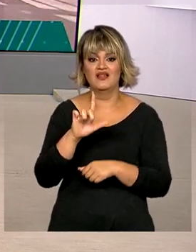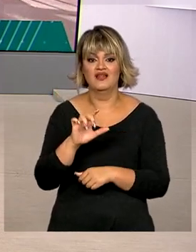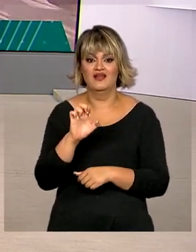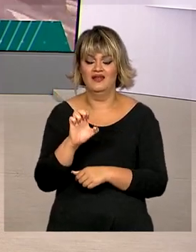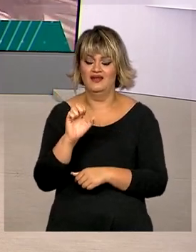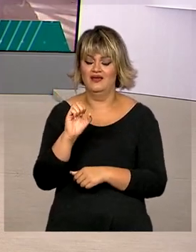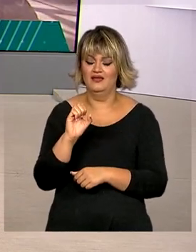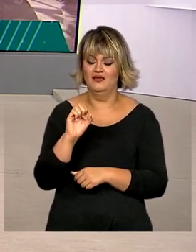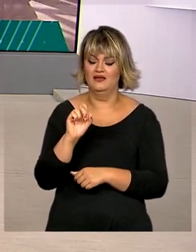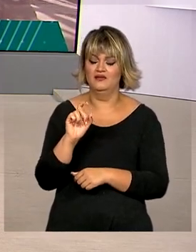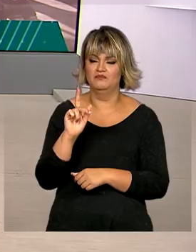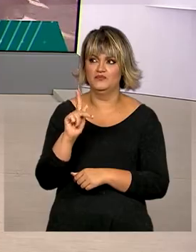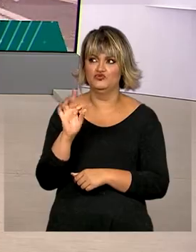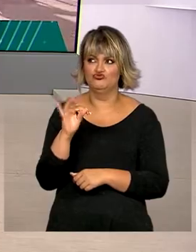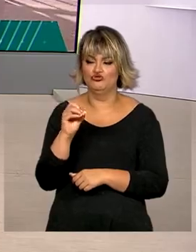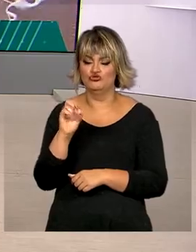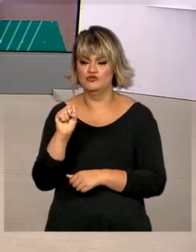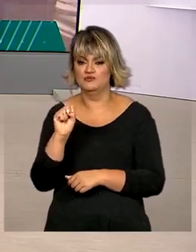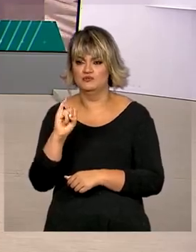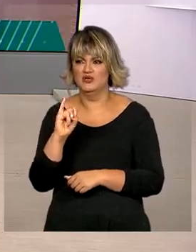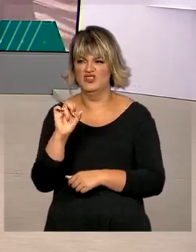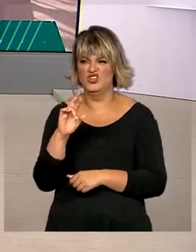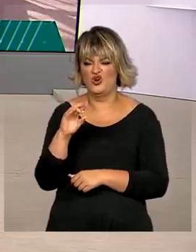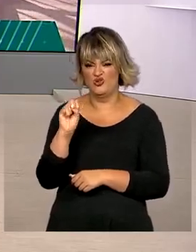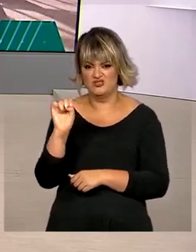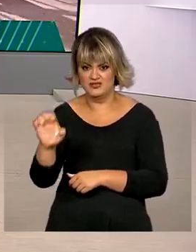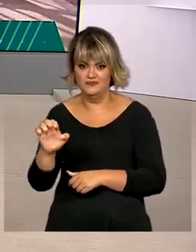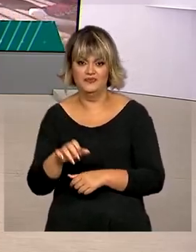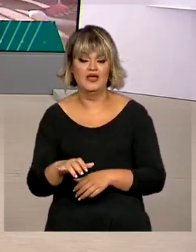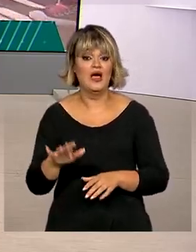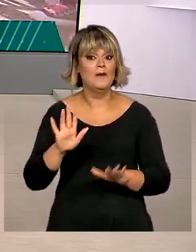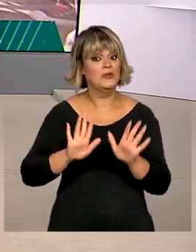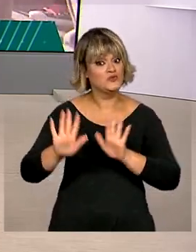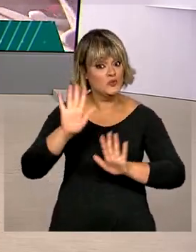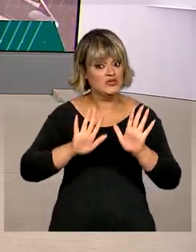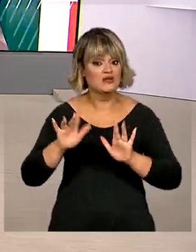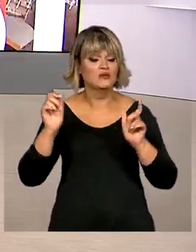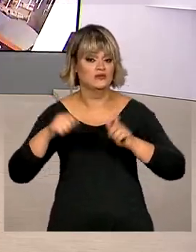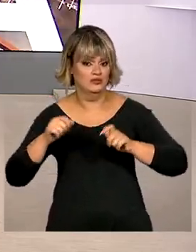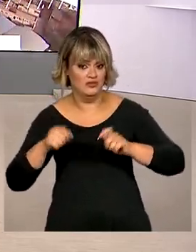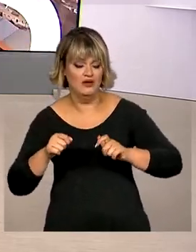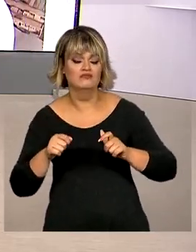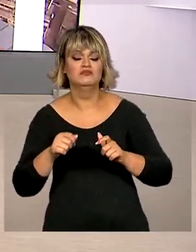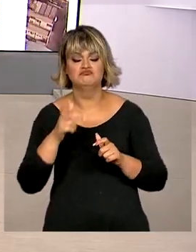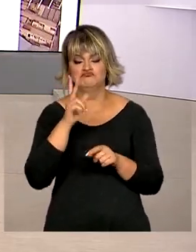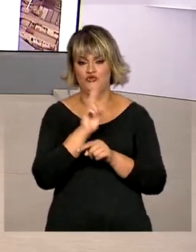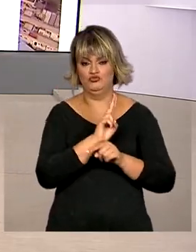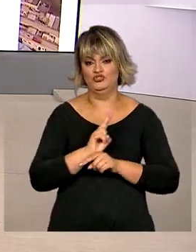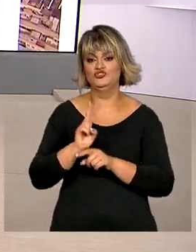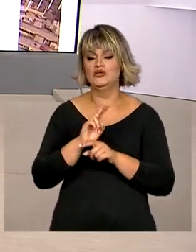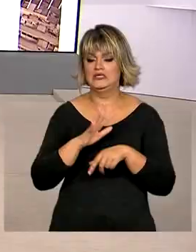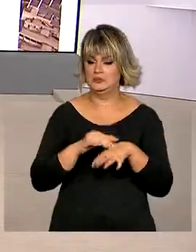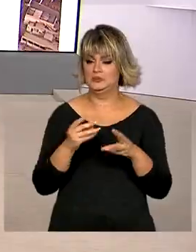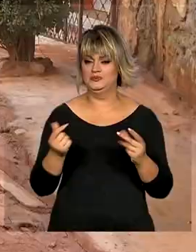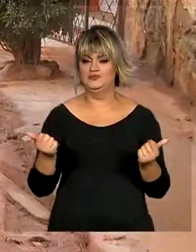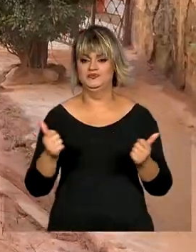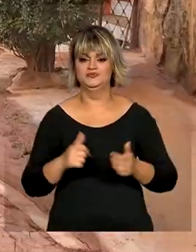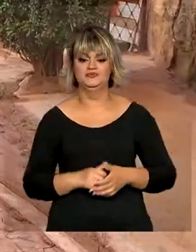águas contaminadas, mas, com alguns cuidados básicos, os pacientes podem se recuperar.